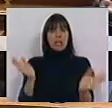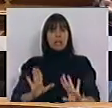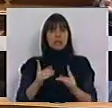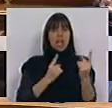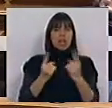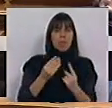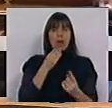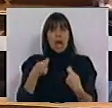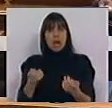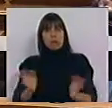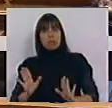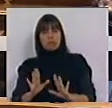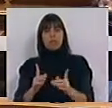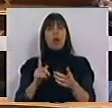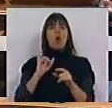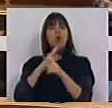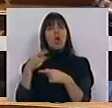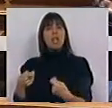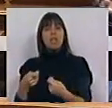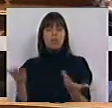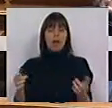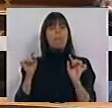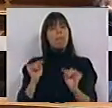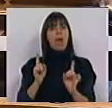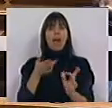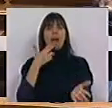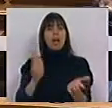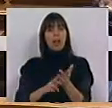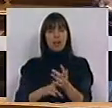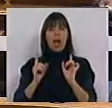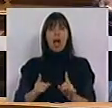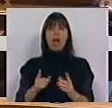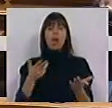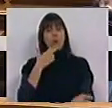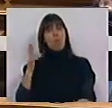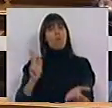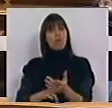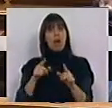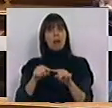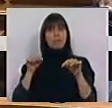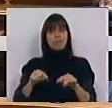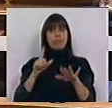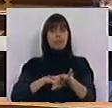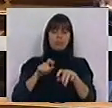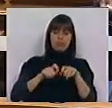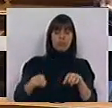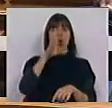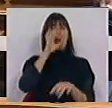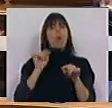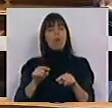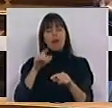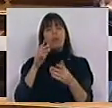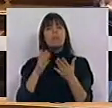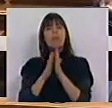transportes, em refeições e para não suportarem outros custos. Esta é a realidade. Também é um facto que ainda nesta Legislatura o Governo